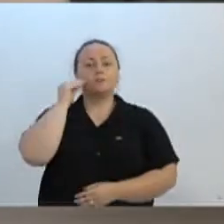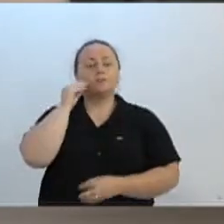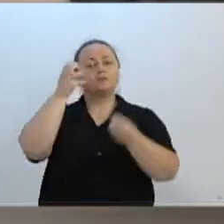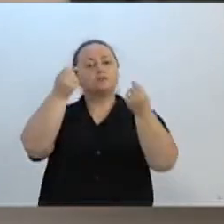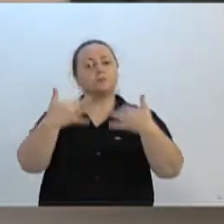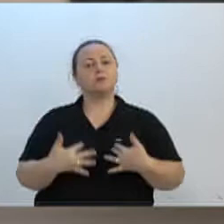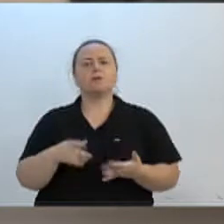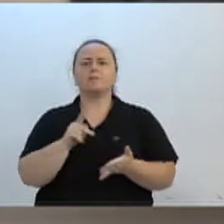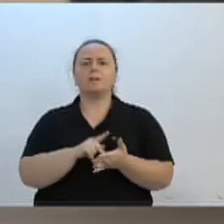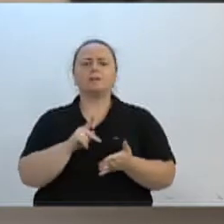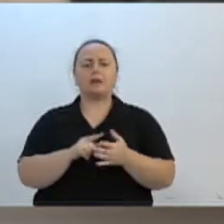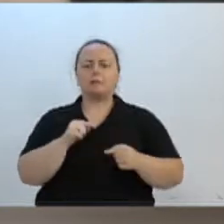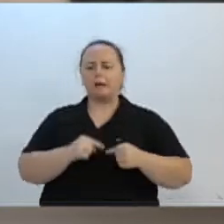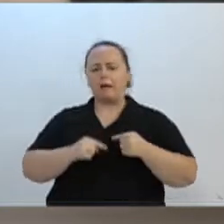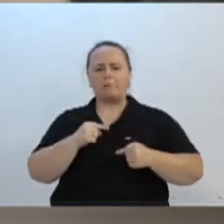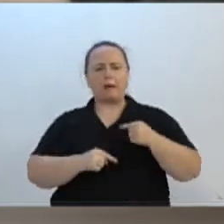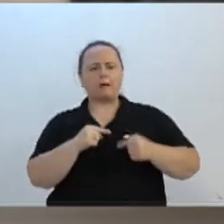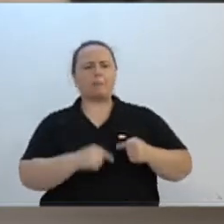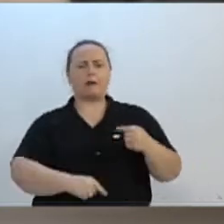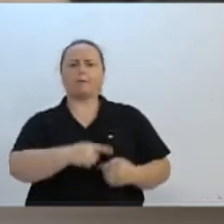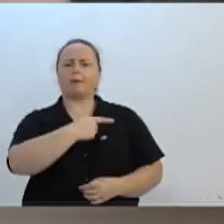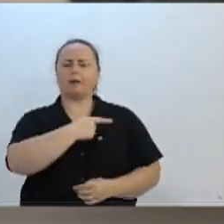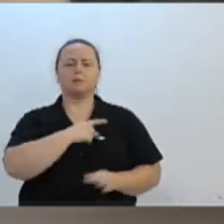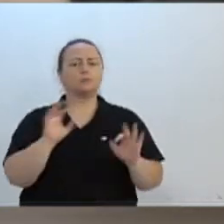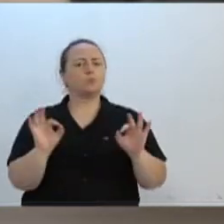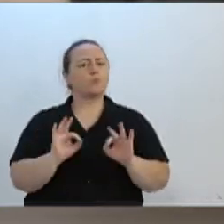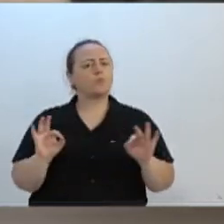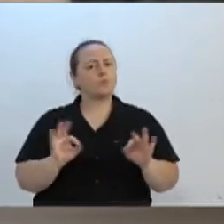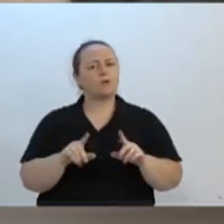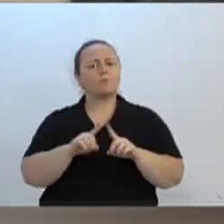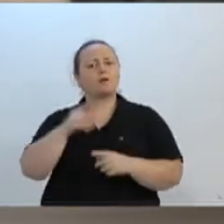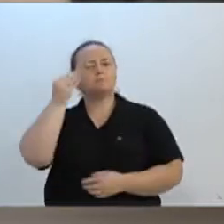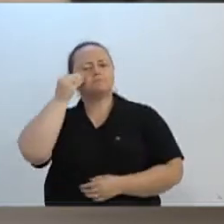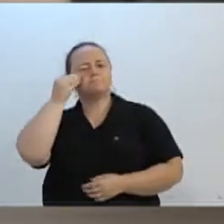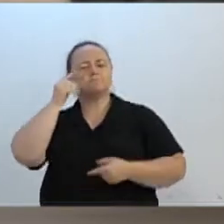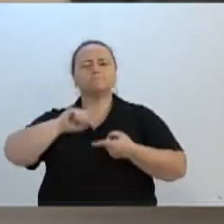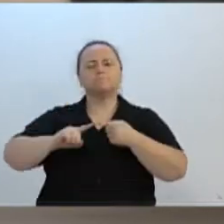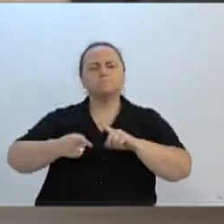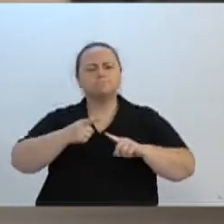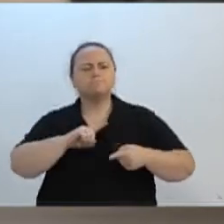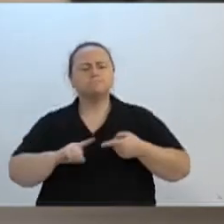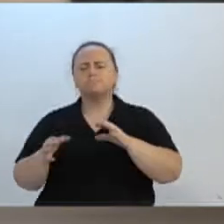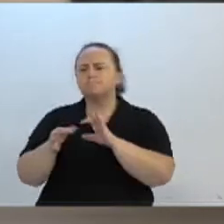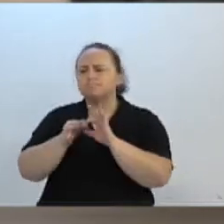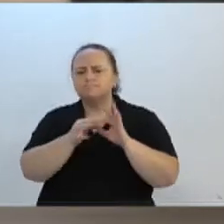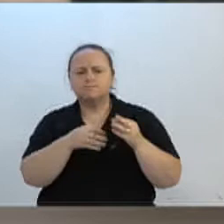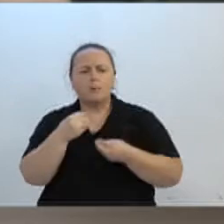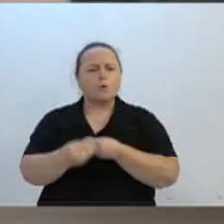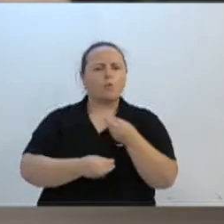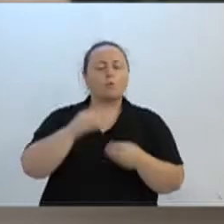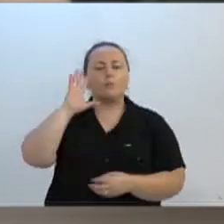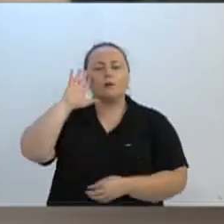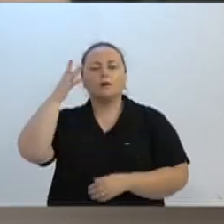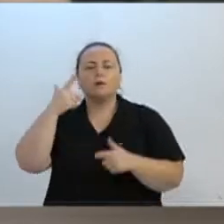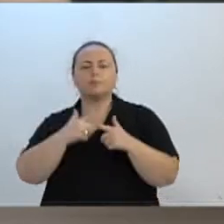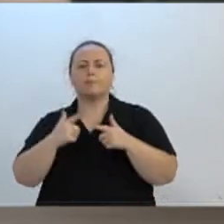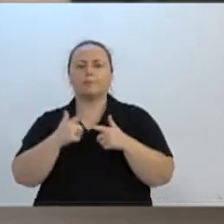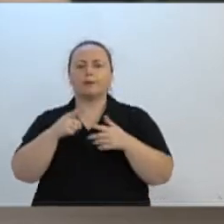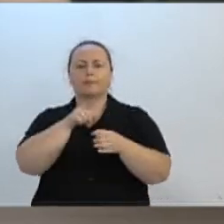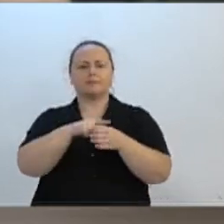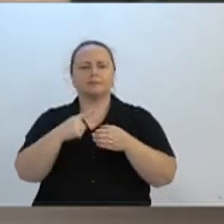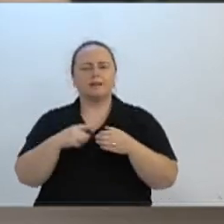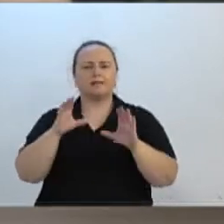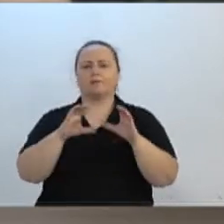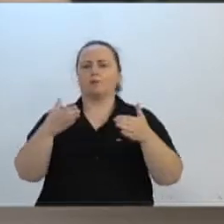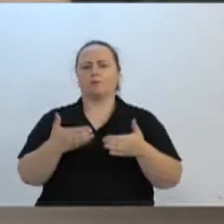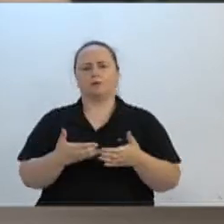de divergência das questões partidárias, mas tentando conversar, dialogar, conectar com as pessoas para resolver os problemas da cidade, da comunidade e da sociedade. Eu